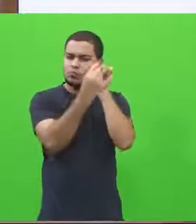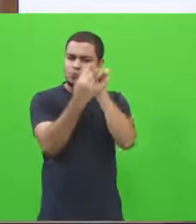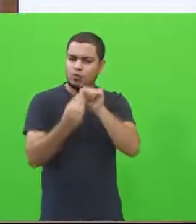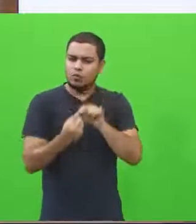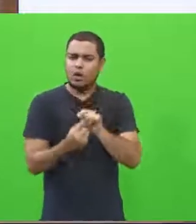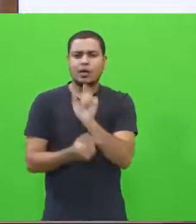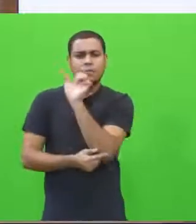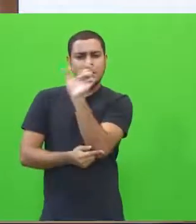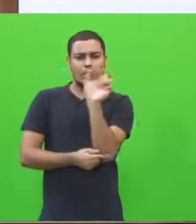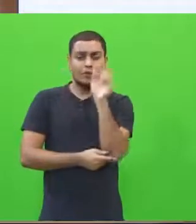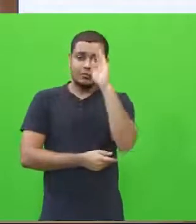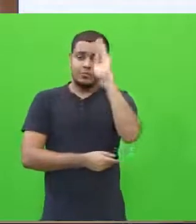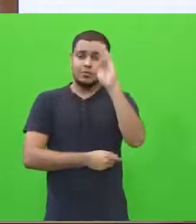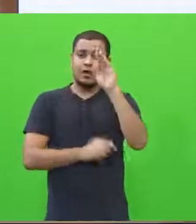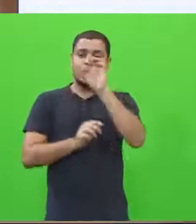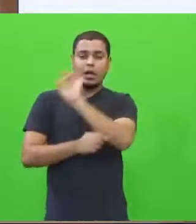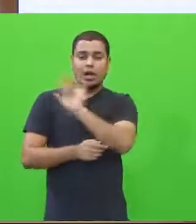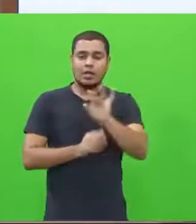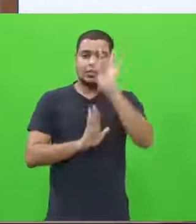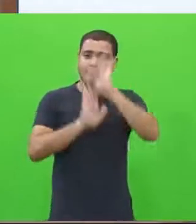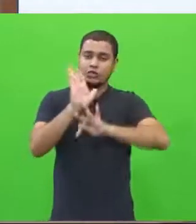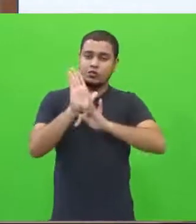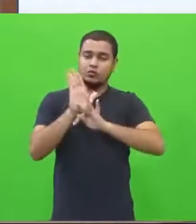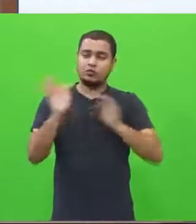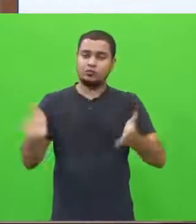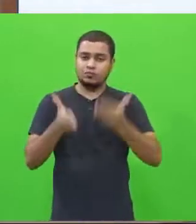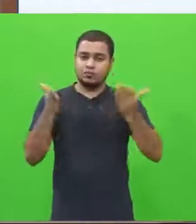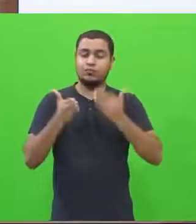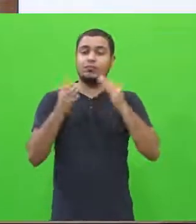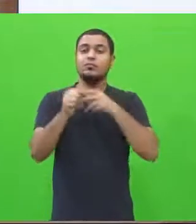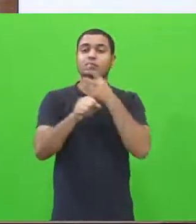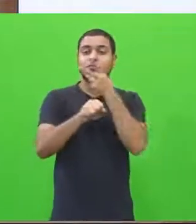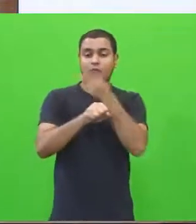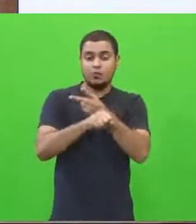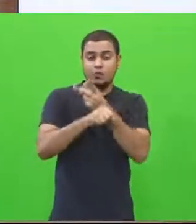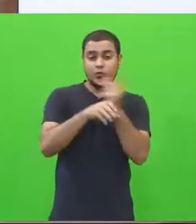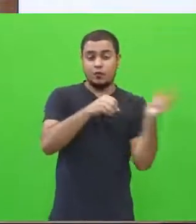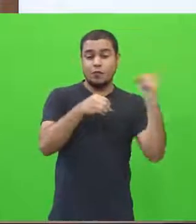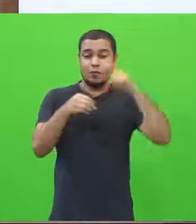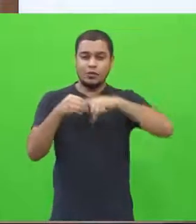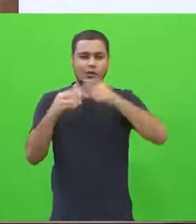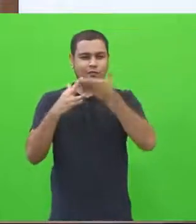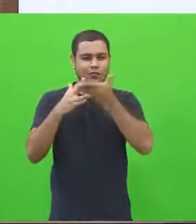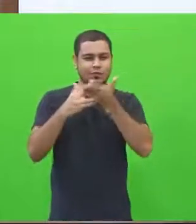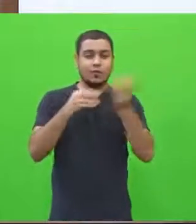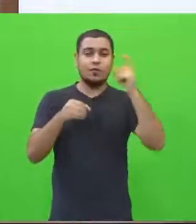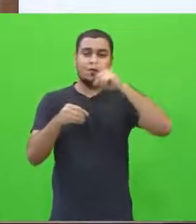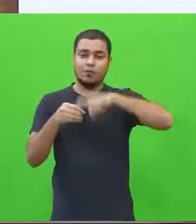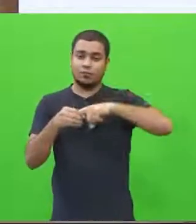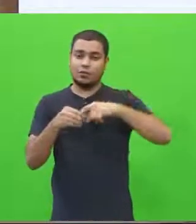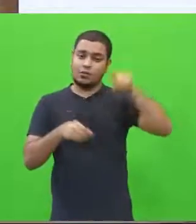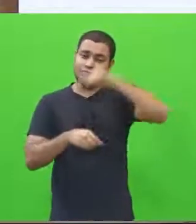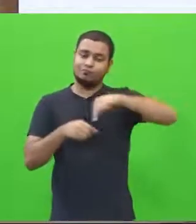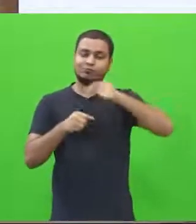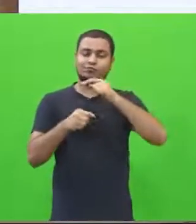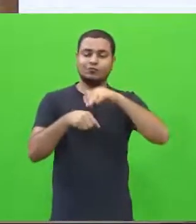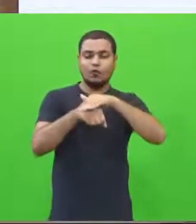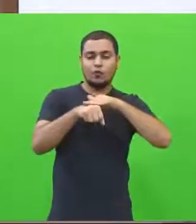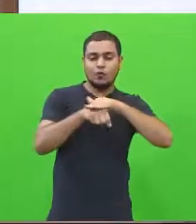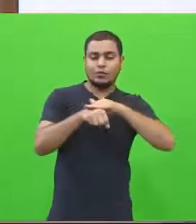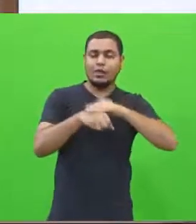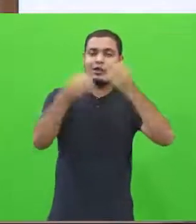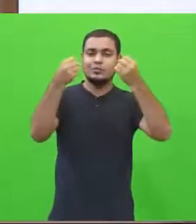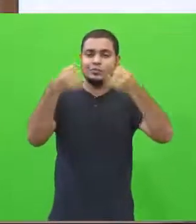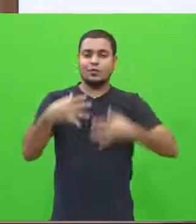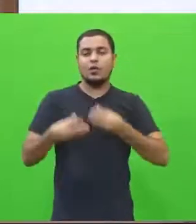palavras-chave de cada texto motivador depois quando voltar do intervalo nós vamos conversar com vocês com relação a